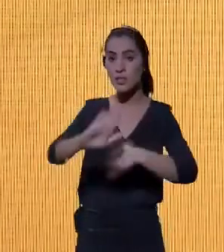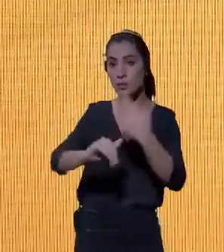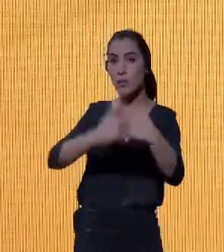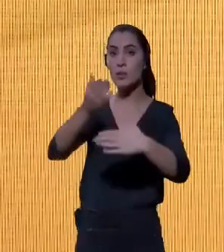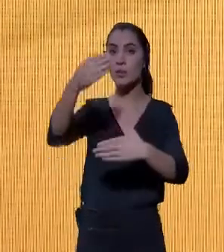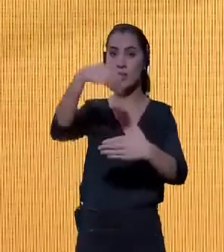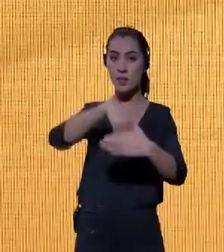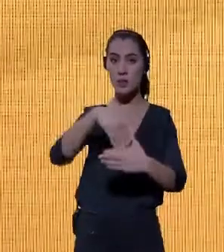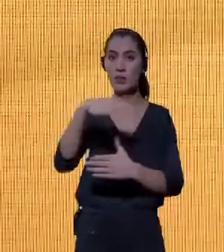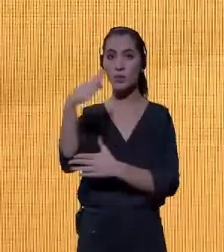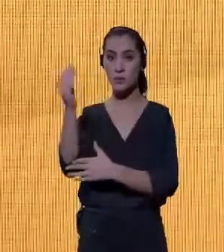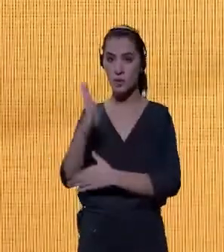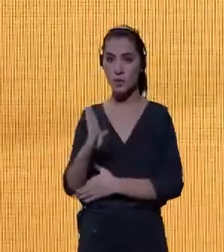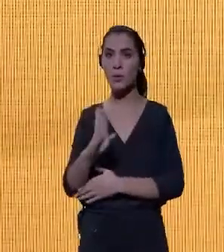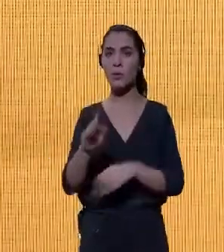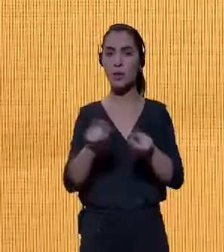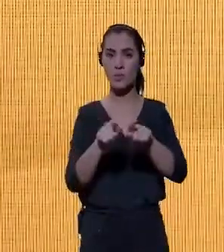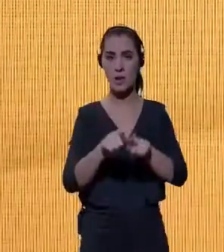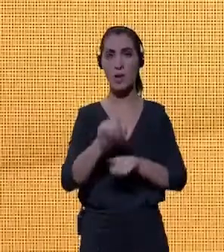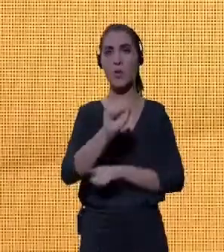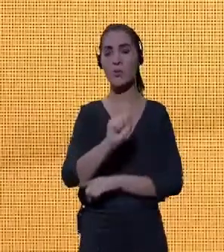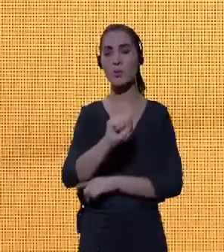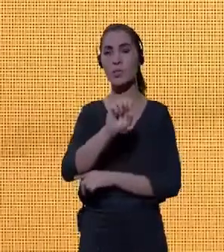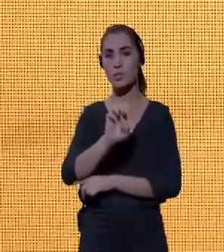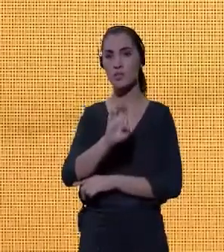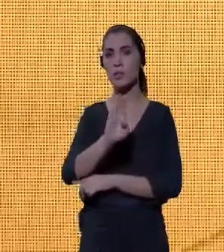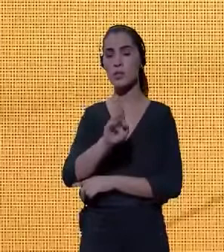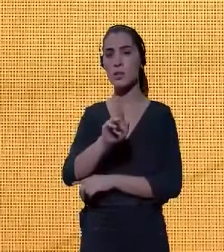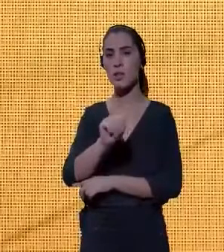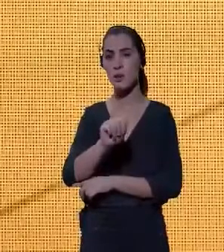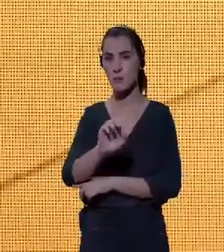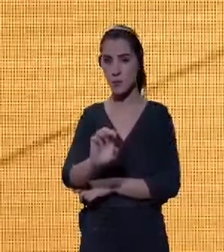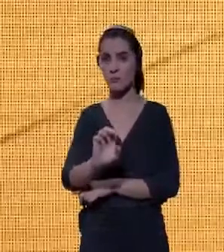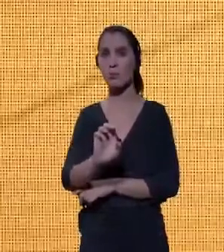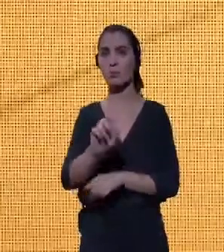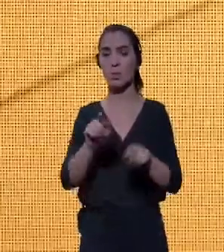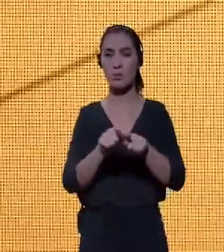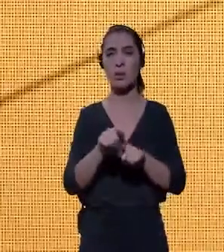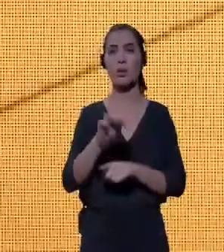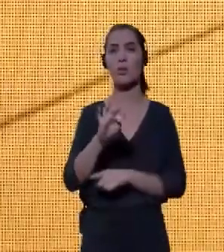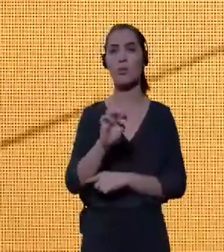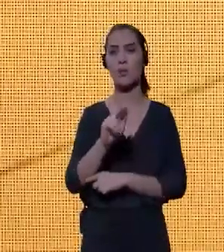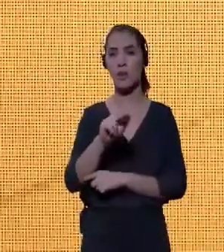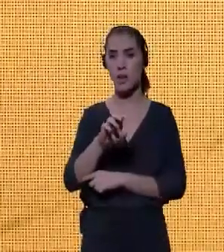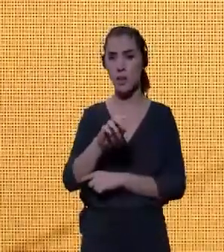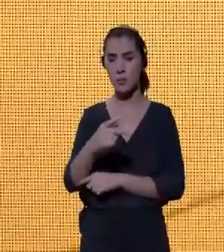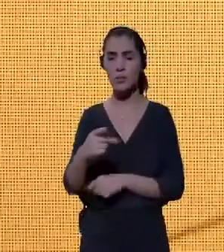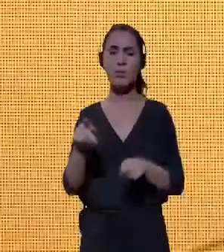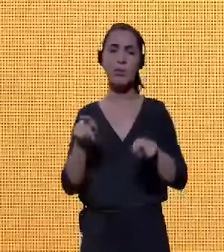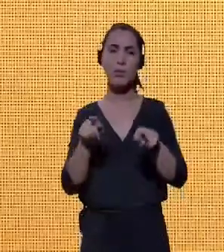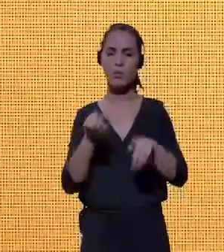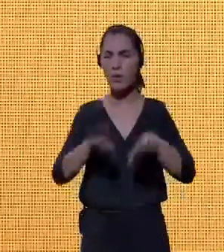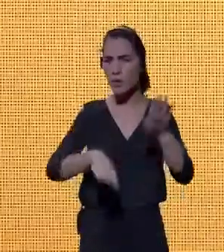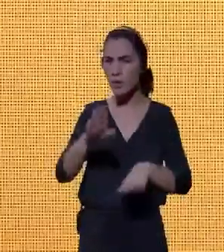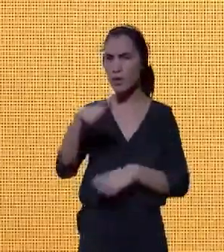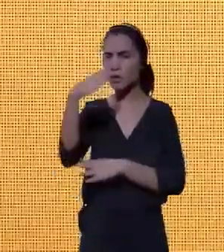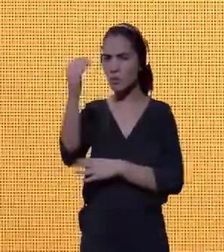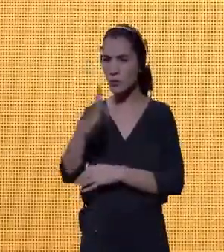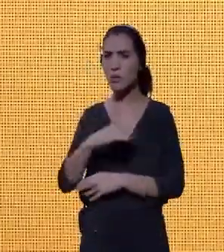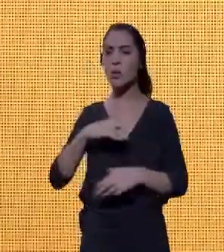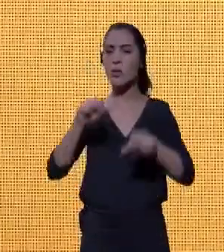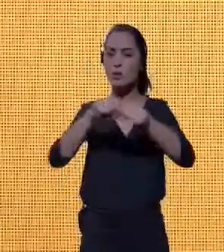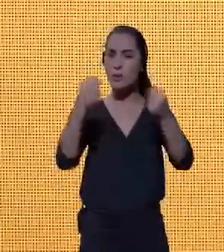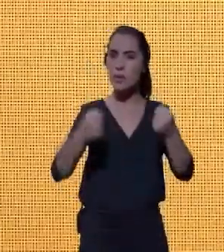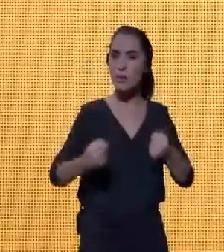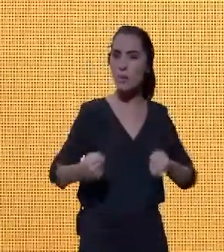Brasil, mais o SEBRAE e a FINEP, talvez o Brasil seja um dos países com o sistema mais robusto